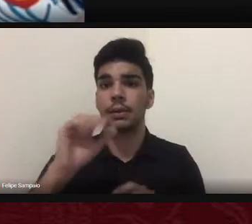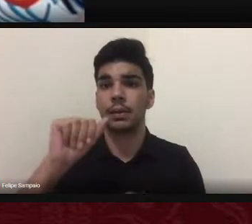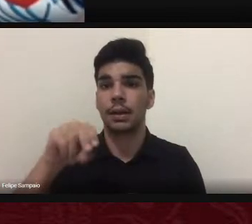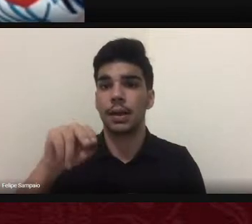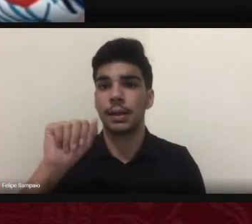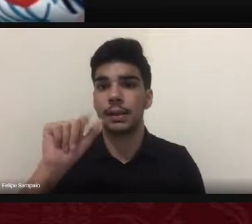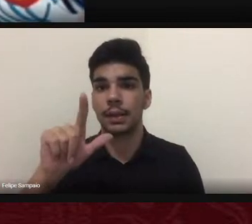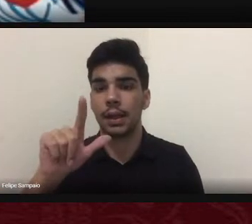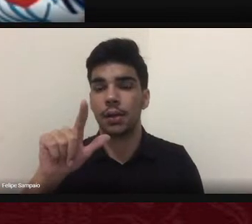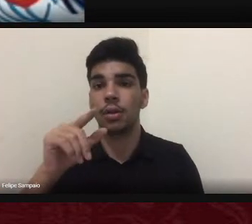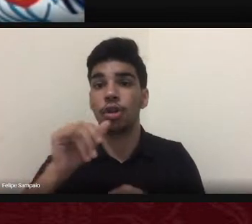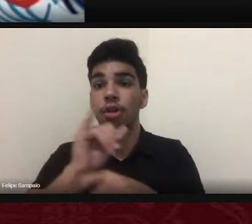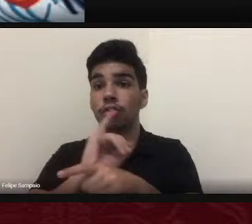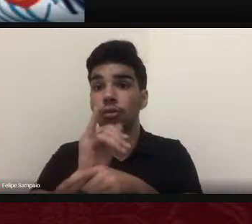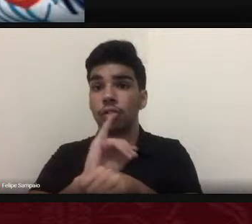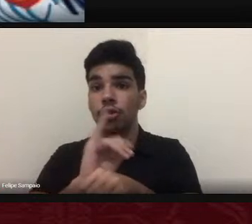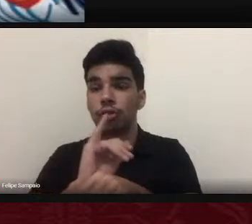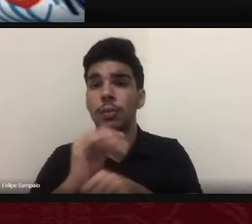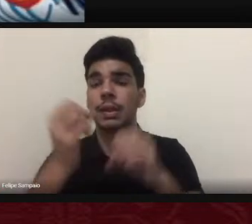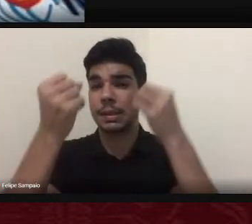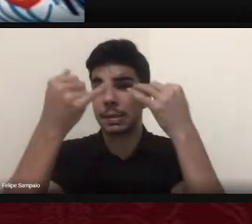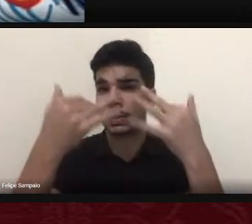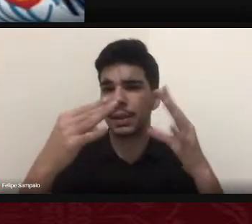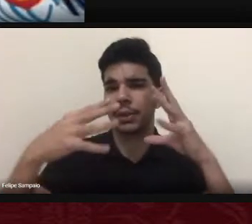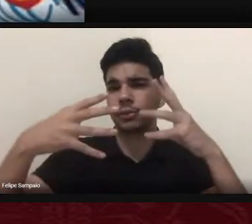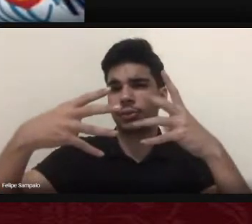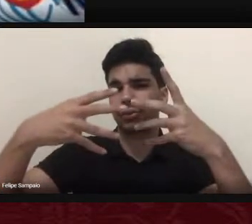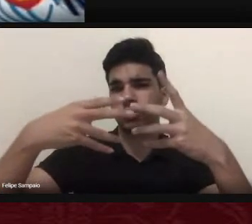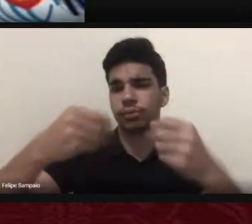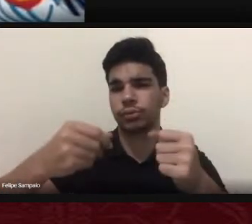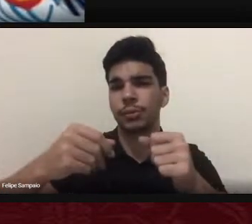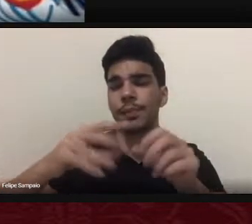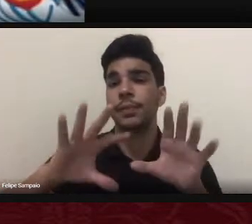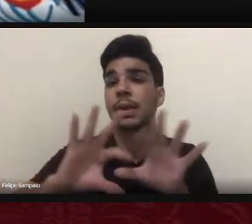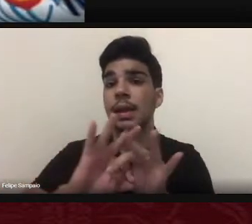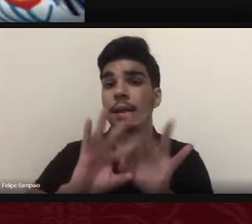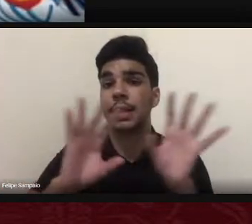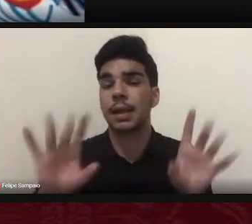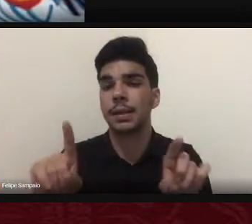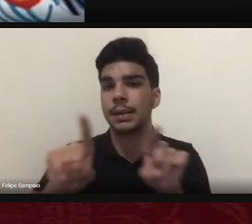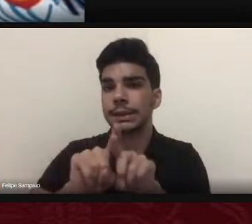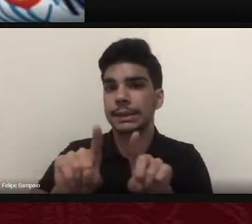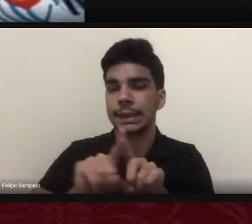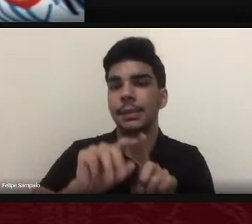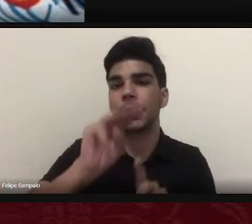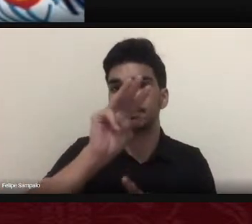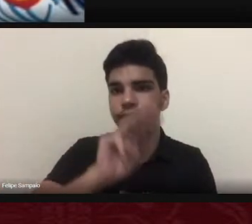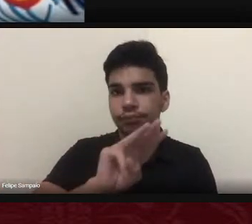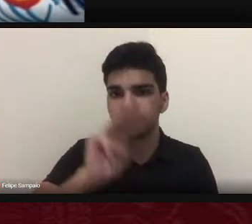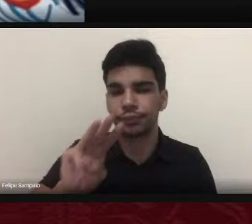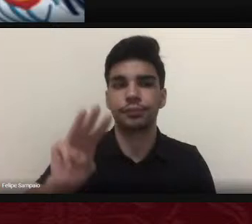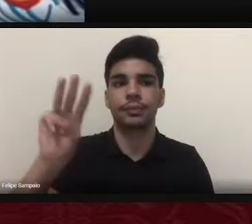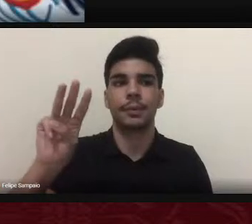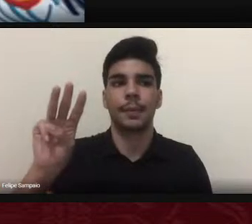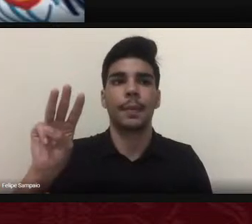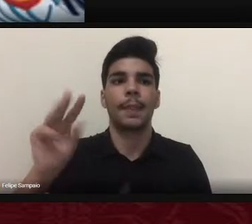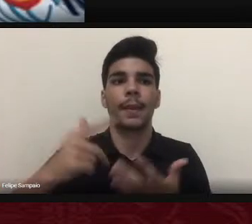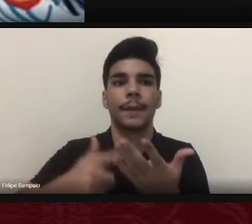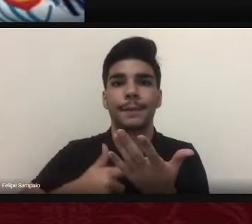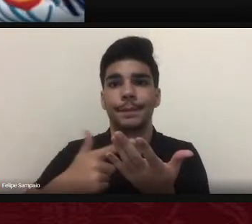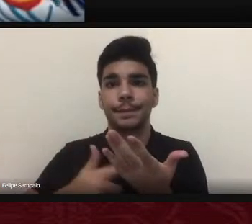e também está disponível no portal de livros abertos da